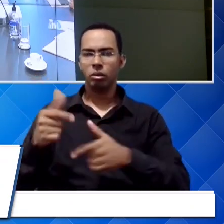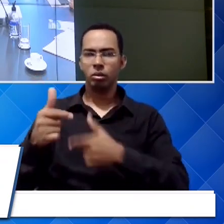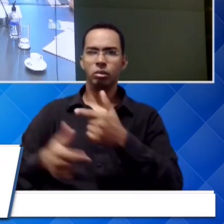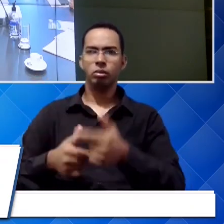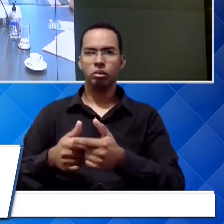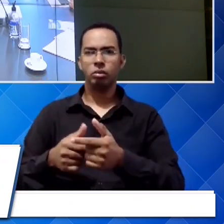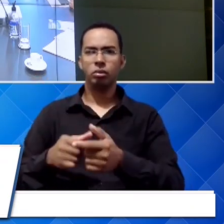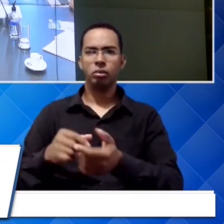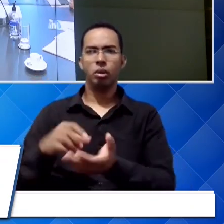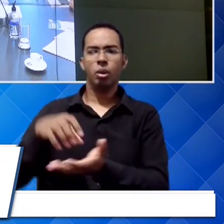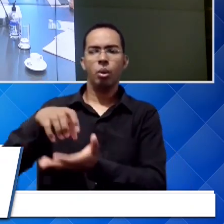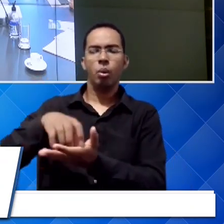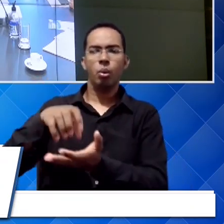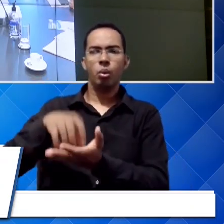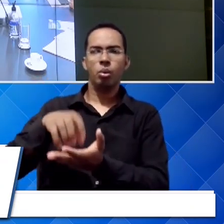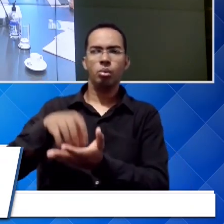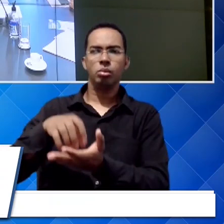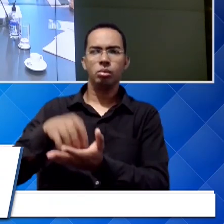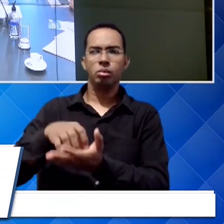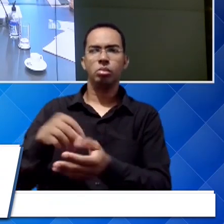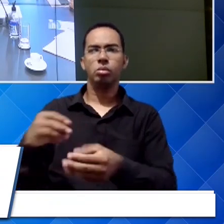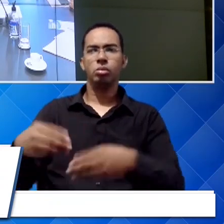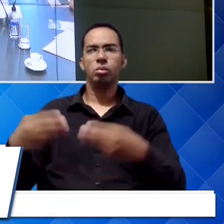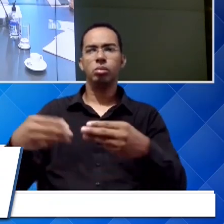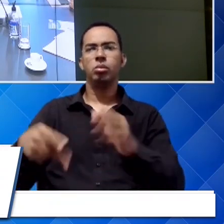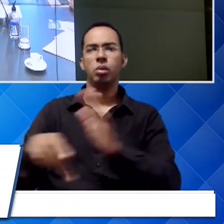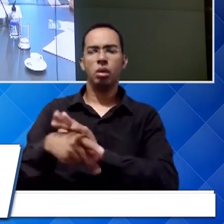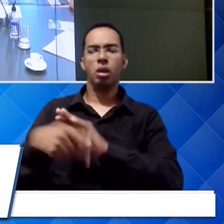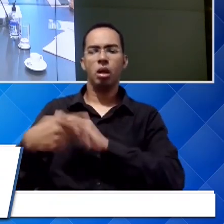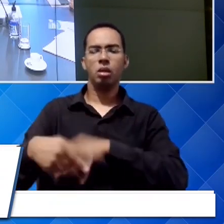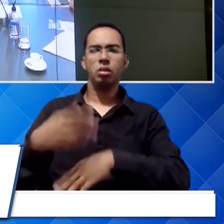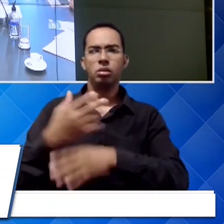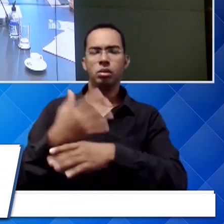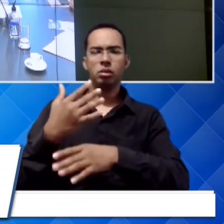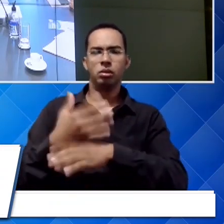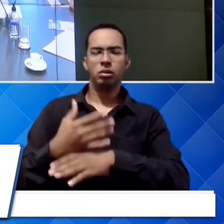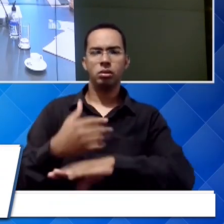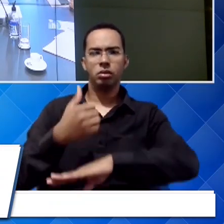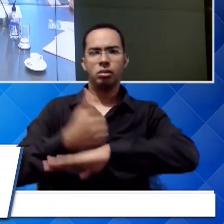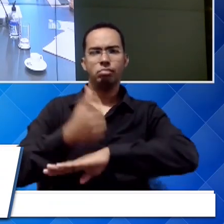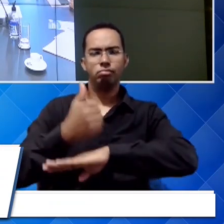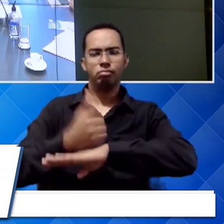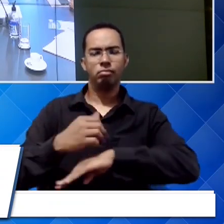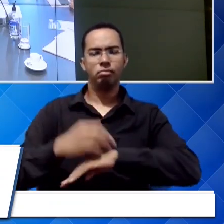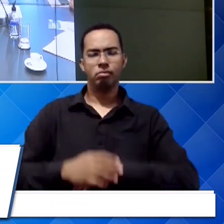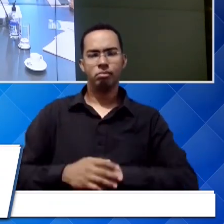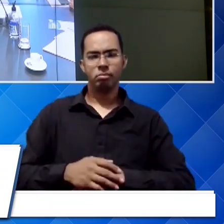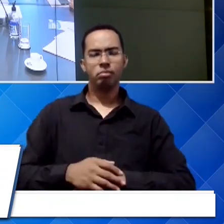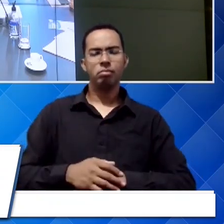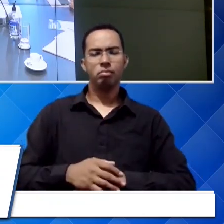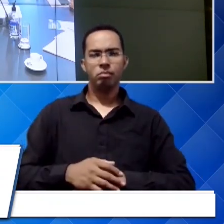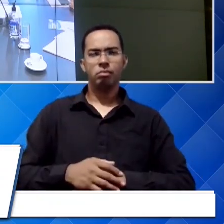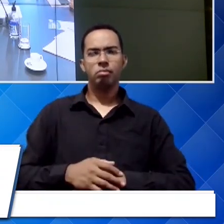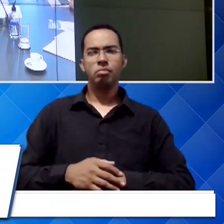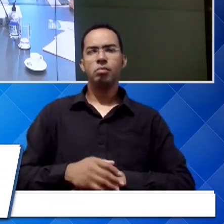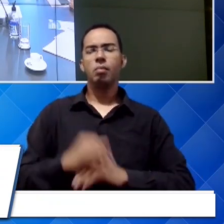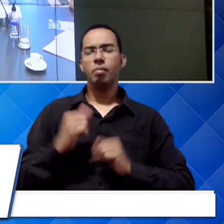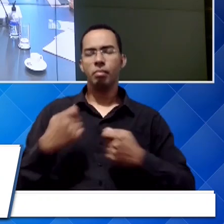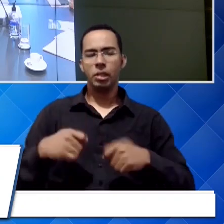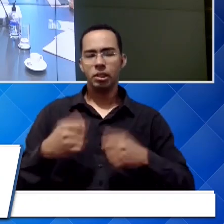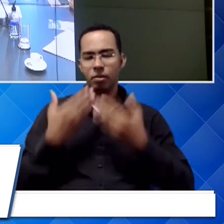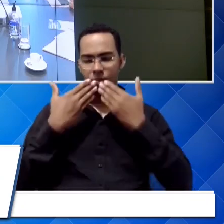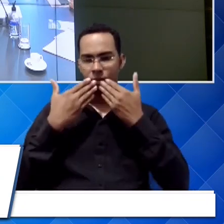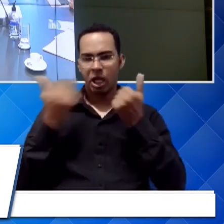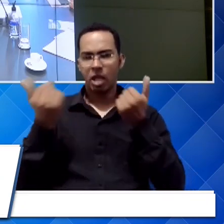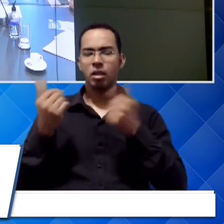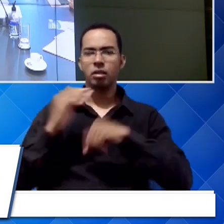posto regional do Ministério do Trabalho aqui na cidade de Franca. Que era melhorar a